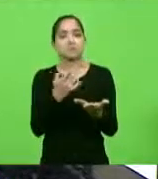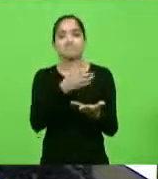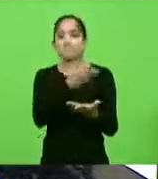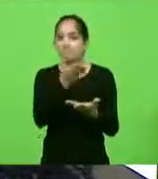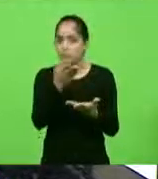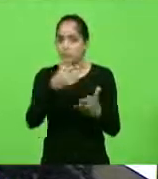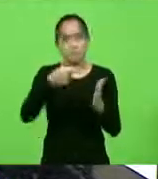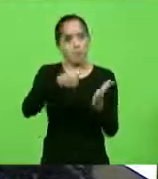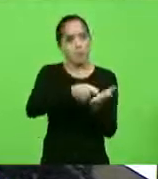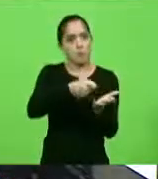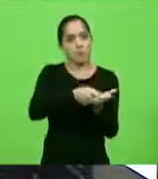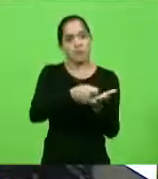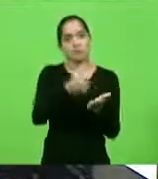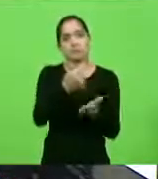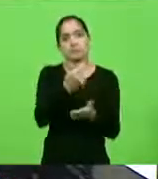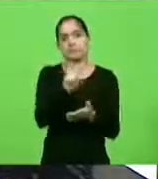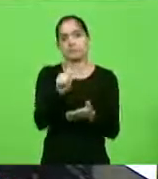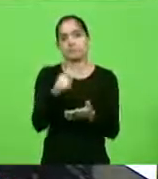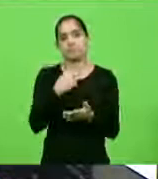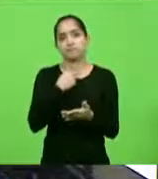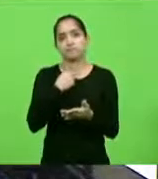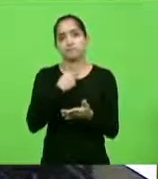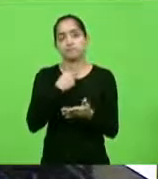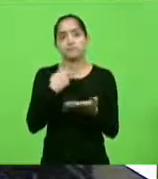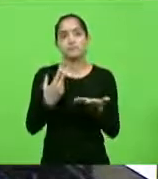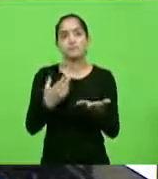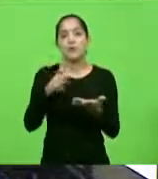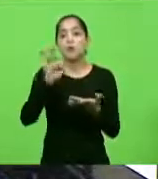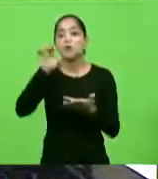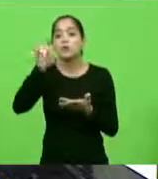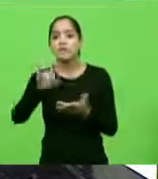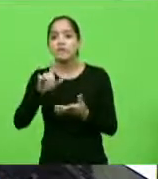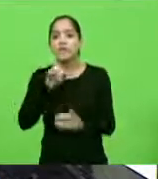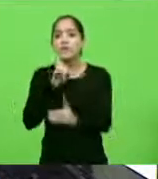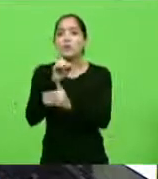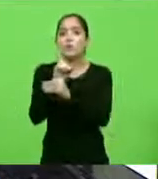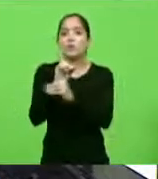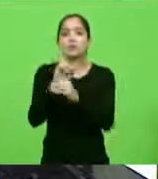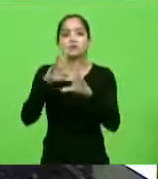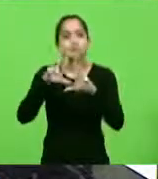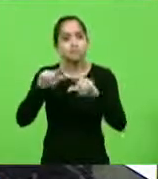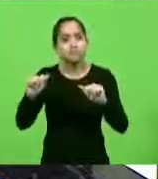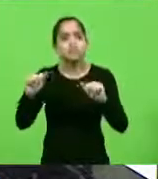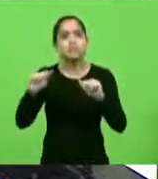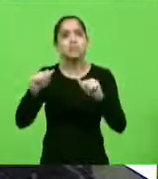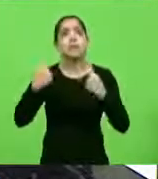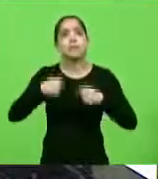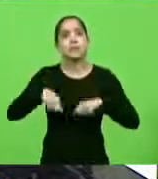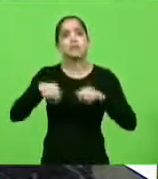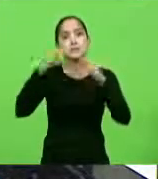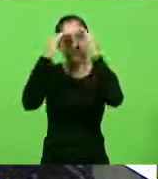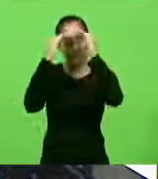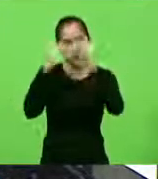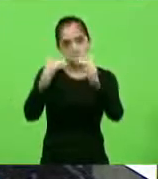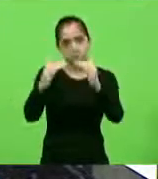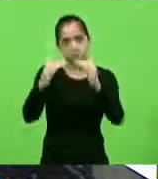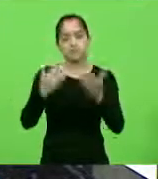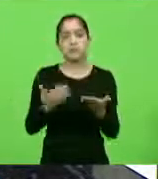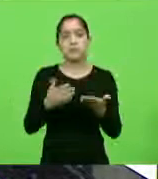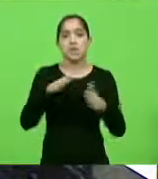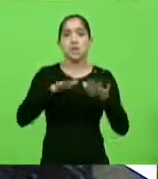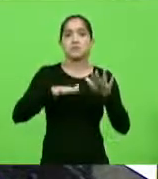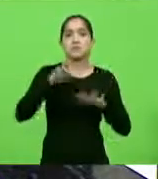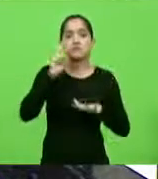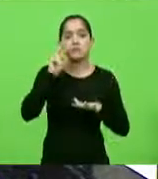você não pode, aqueles que encontram na fé a sua cura, devem sim ser respeitados, e olha, muitas vezes eu